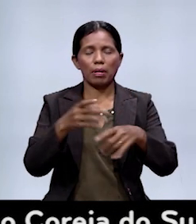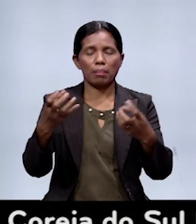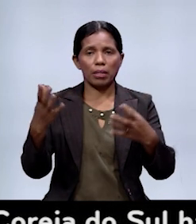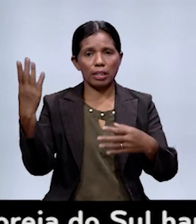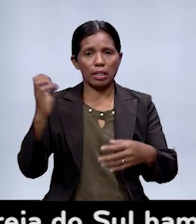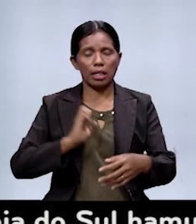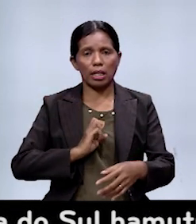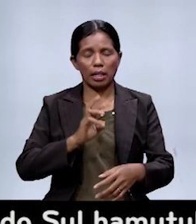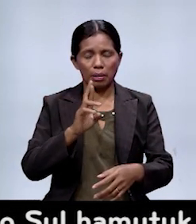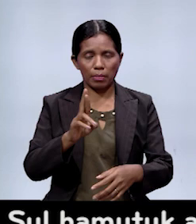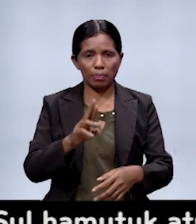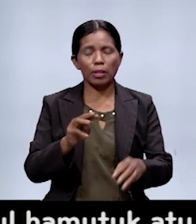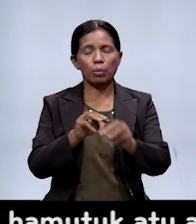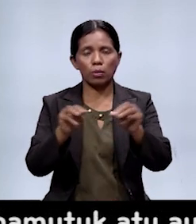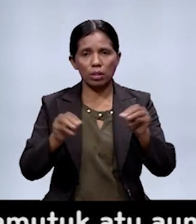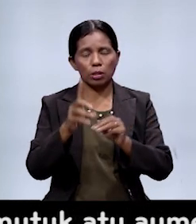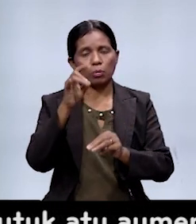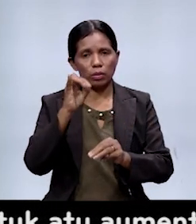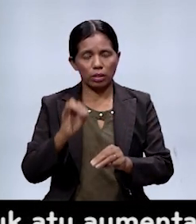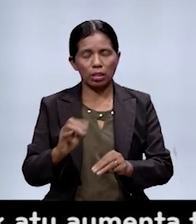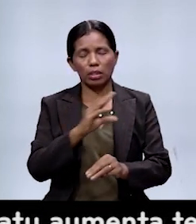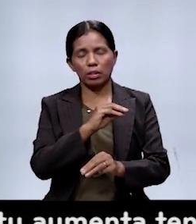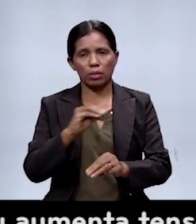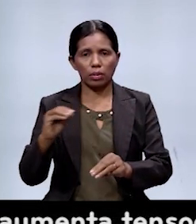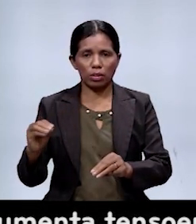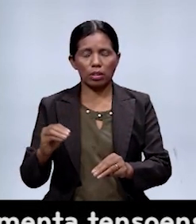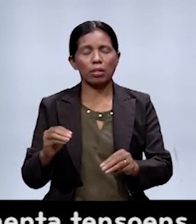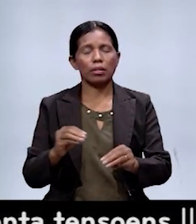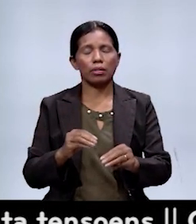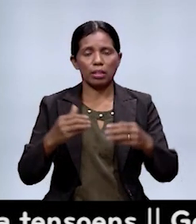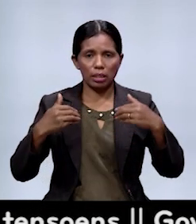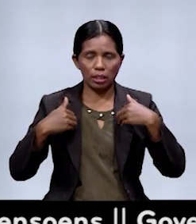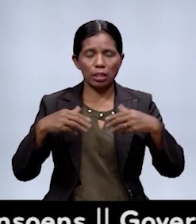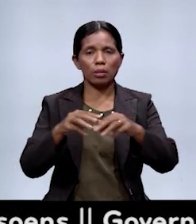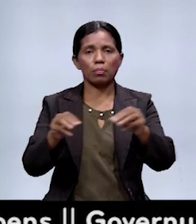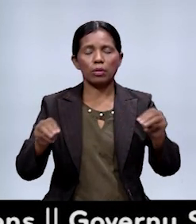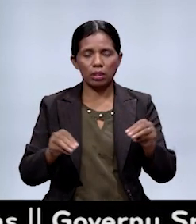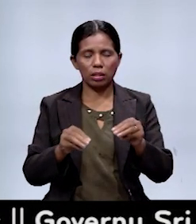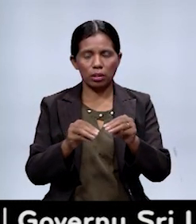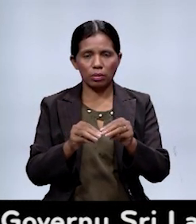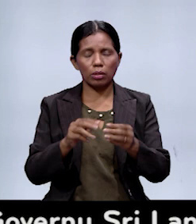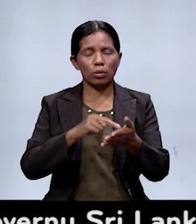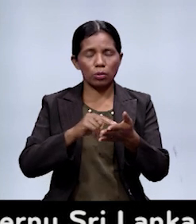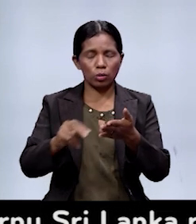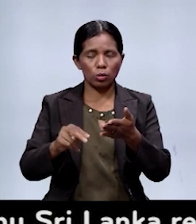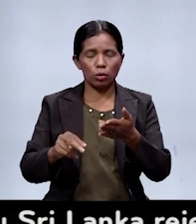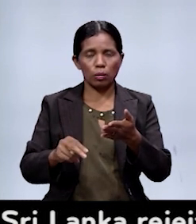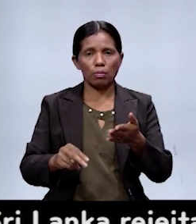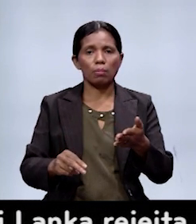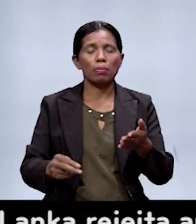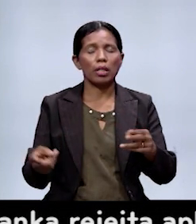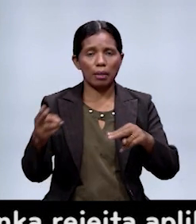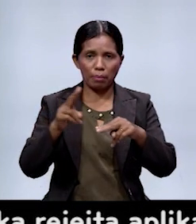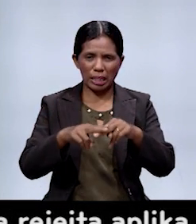Hermera, ha foi em município Dili, no possibilidade de bot, iha mos município hirak nebe número kazu aumenta makas,